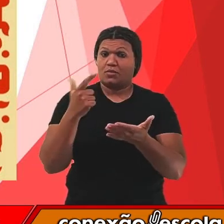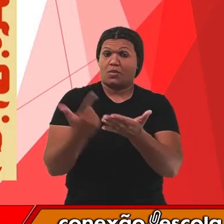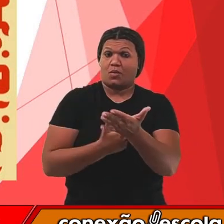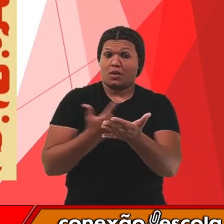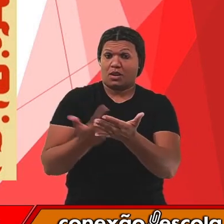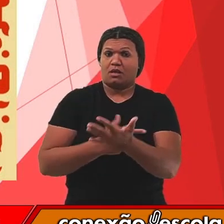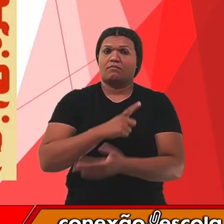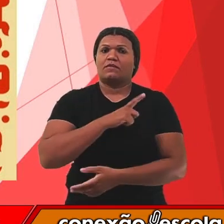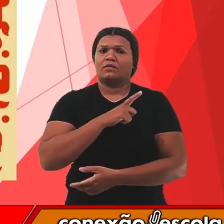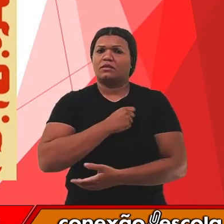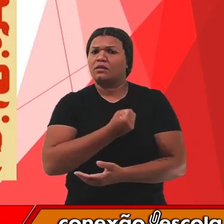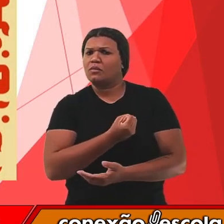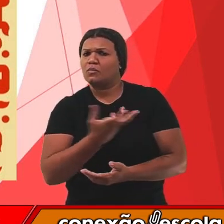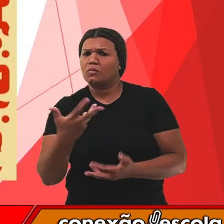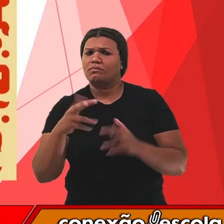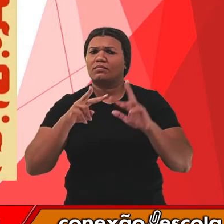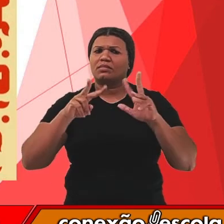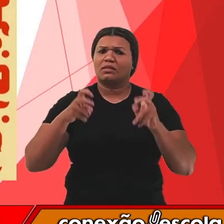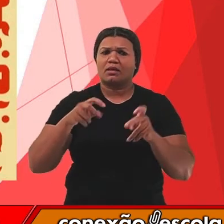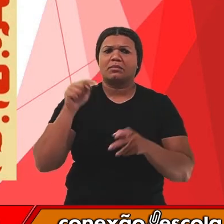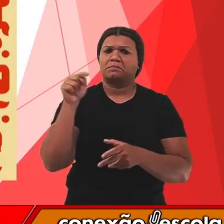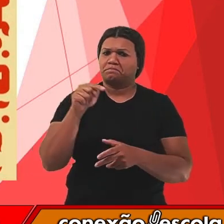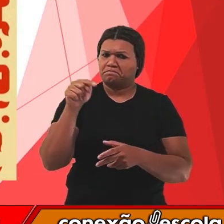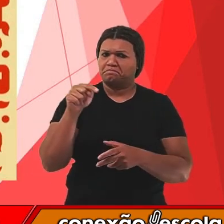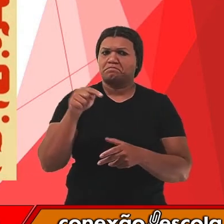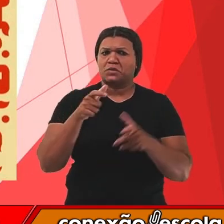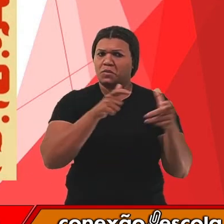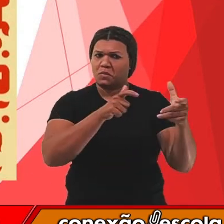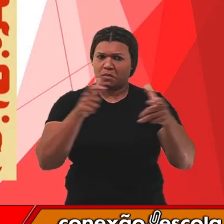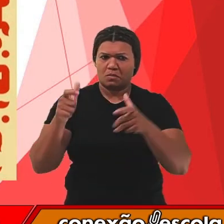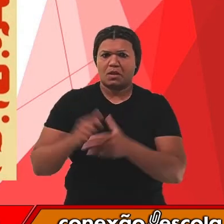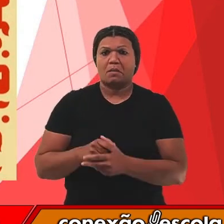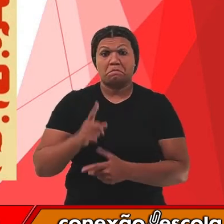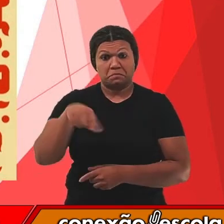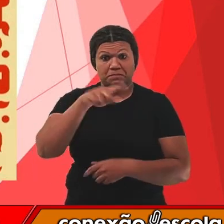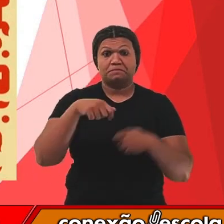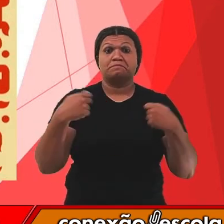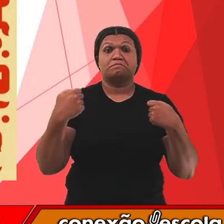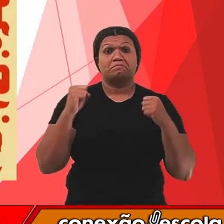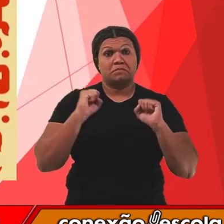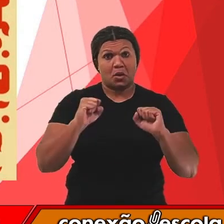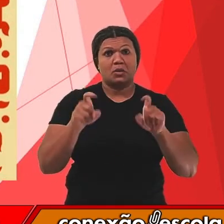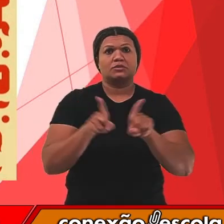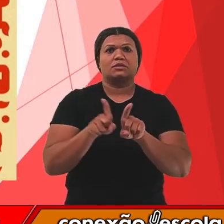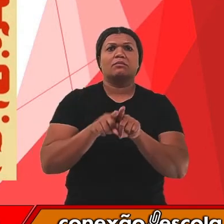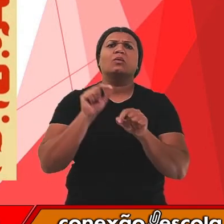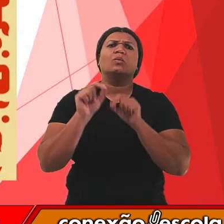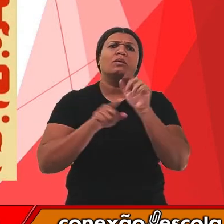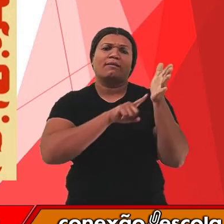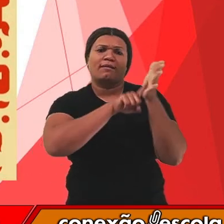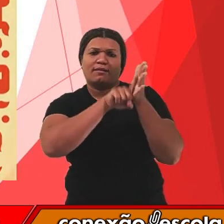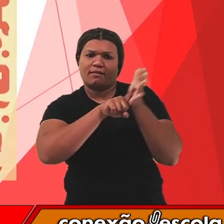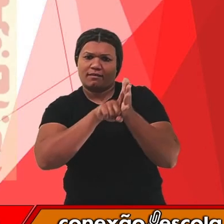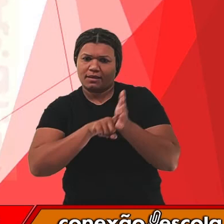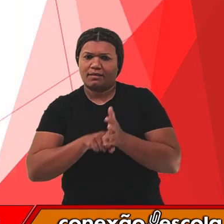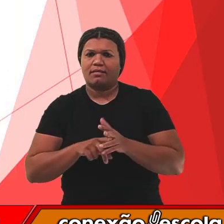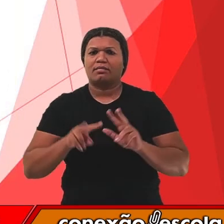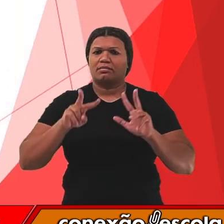existe algo sobre o parque. Sim, você também pode fazer uma pesquisa sobre o parque também.